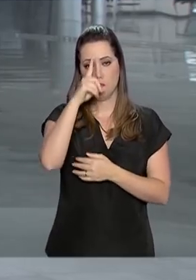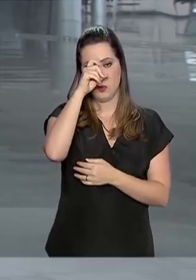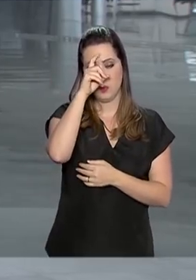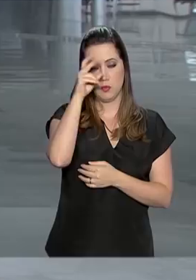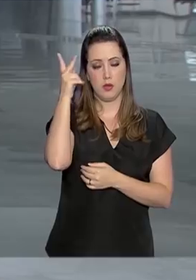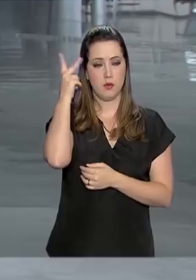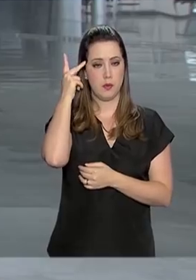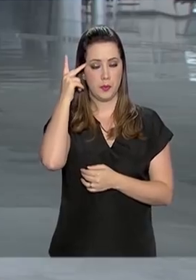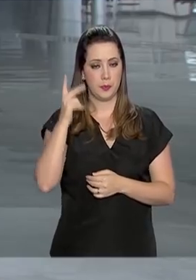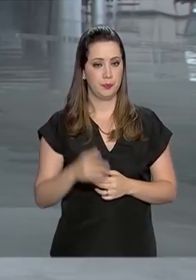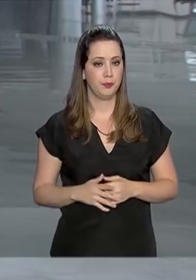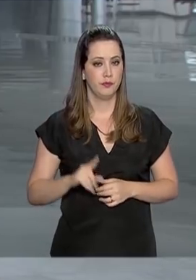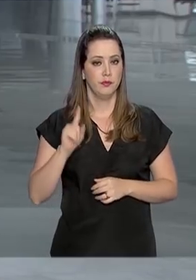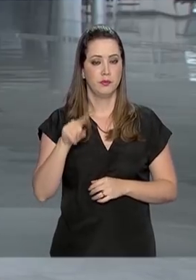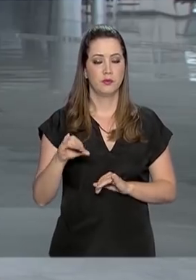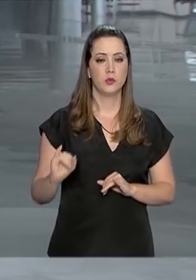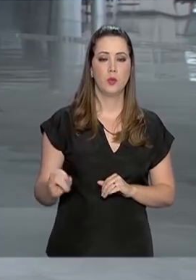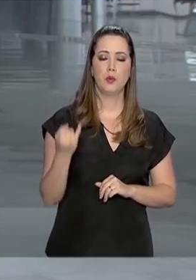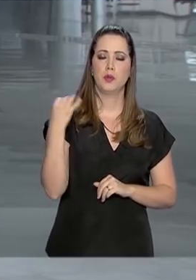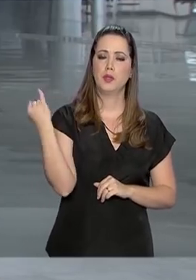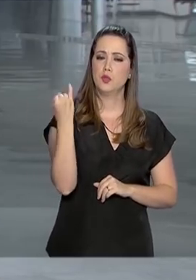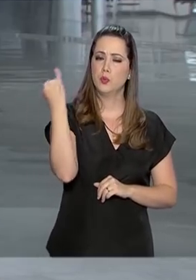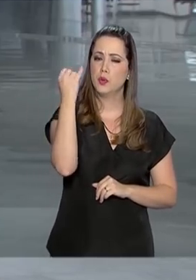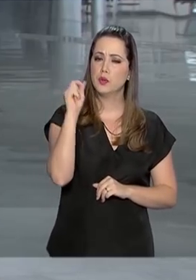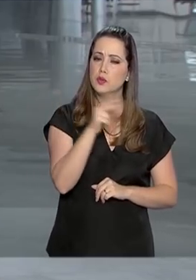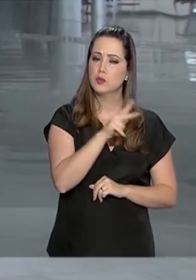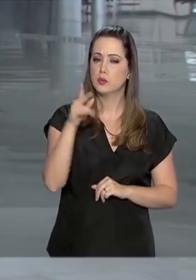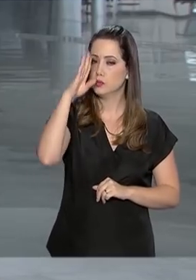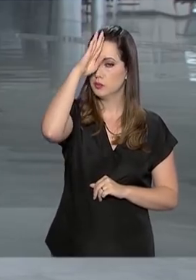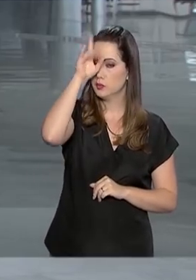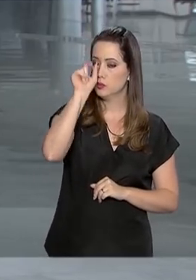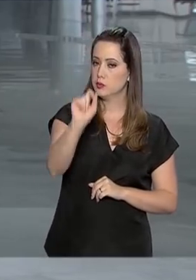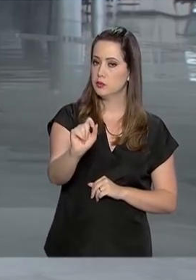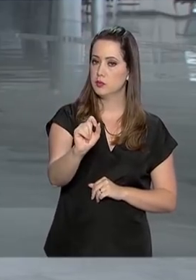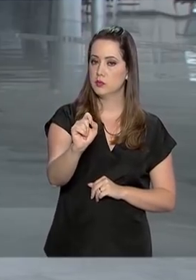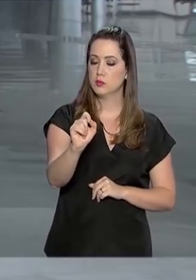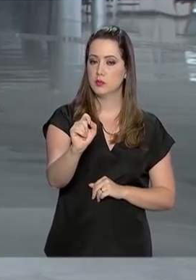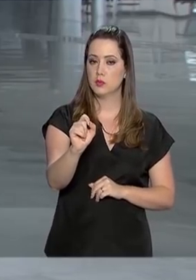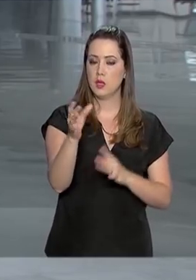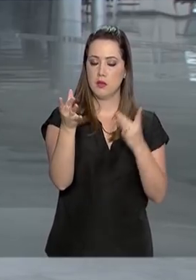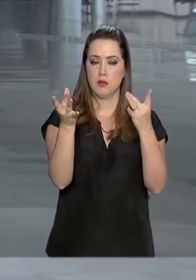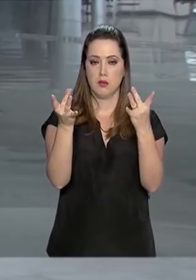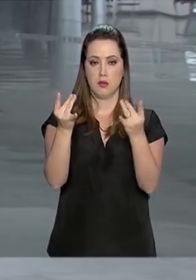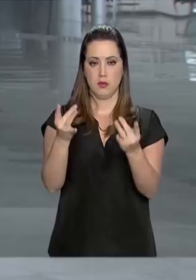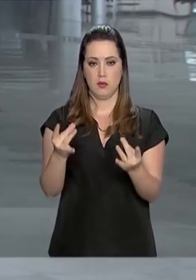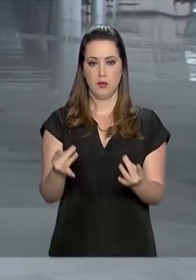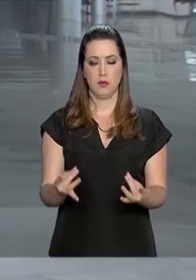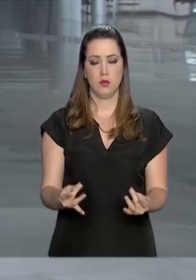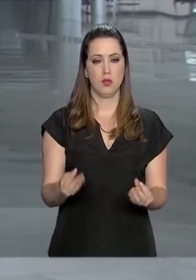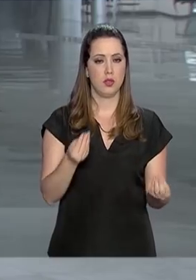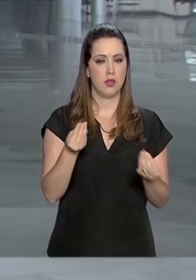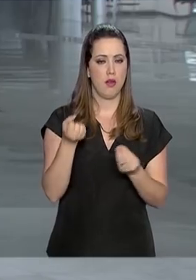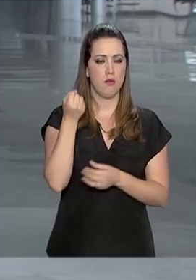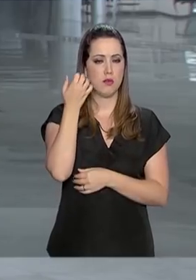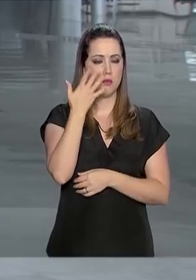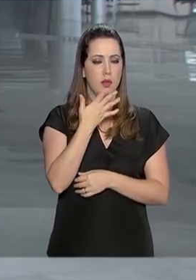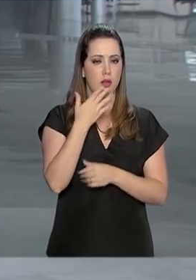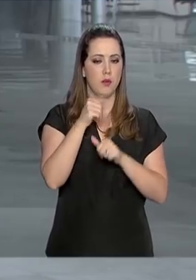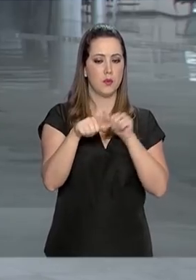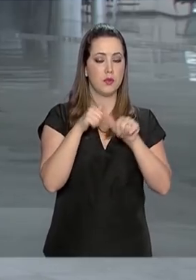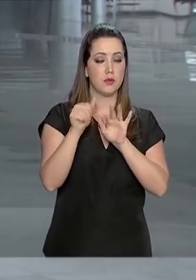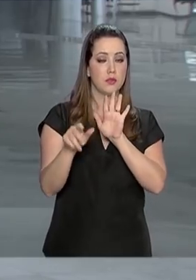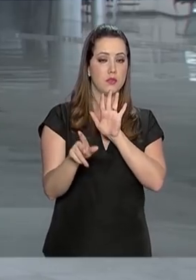em São Paulo. Foi uma oportunidade para o presidente detalhar e explicar a proposta de